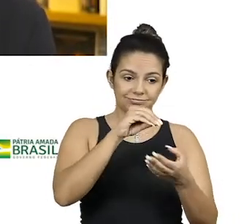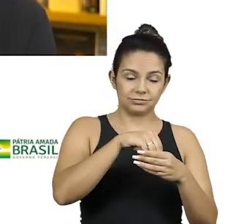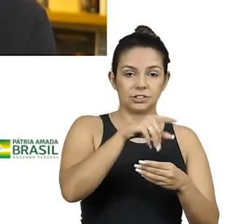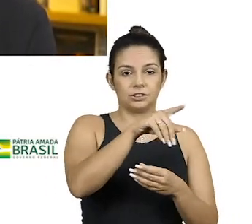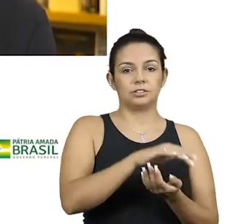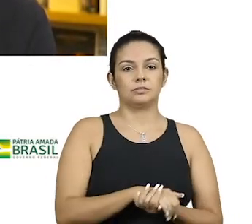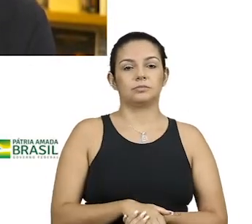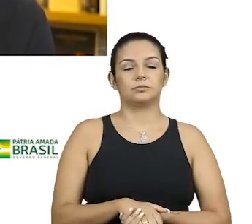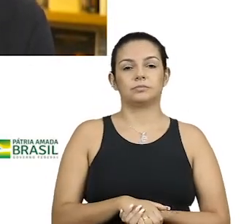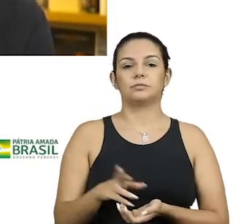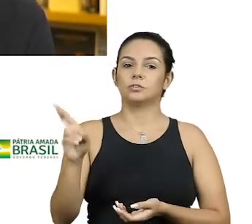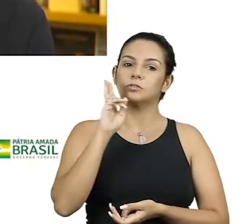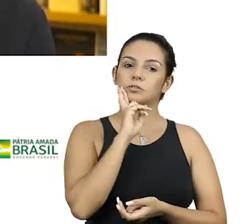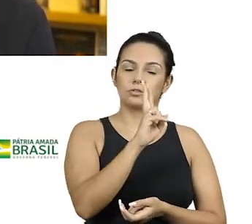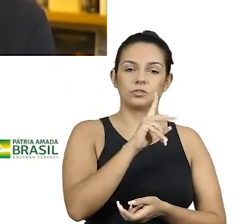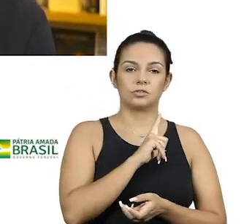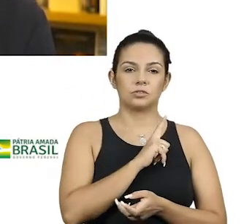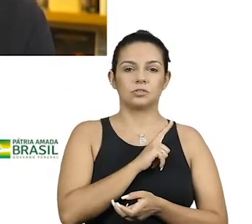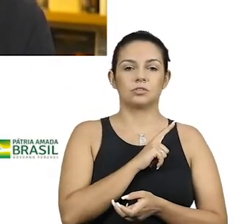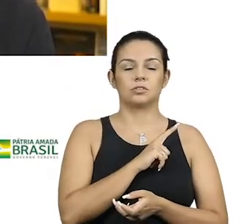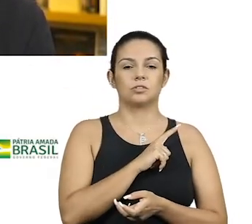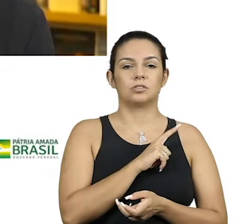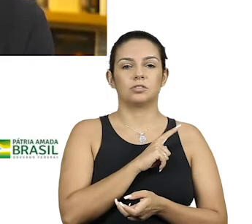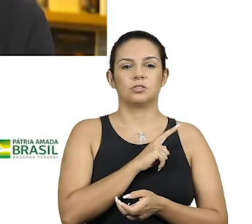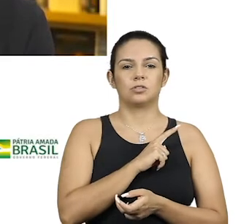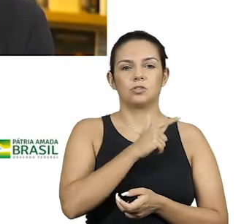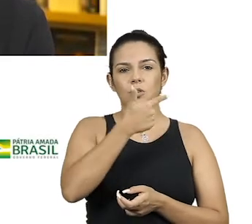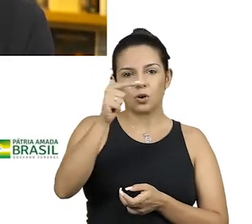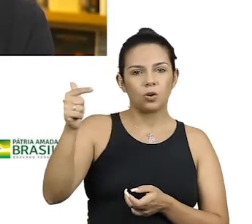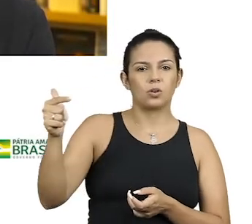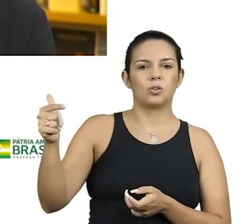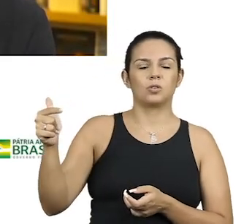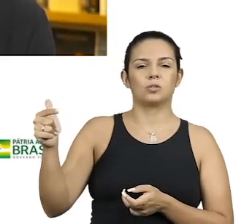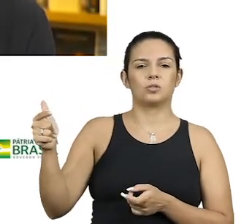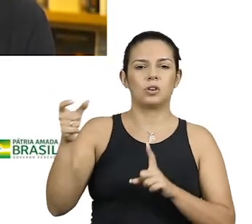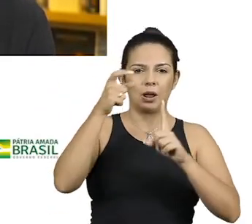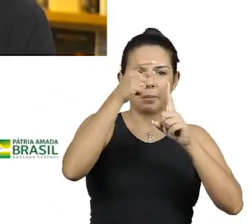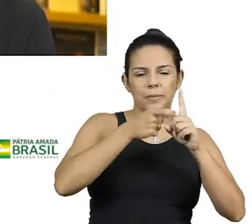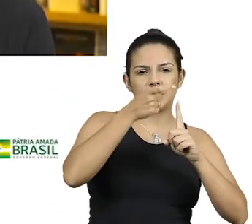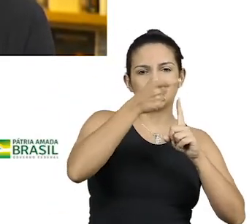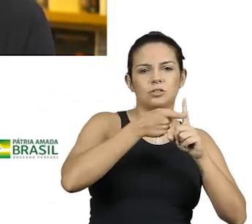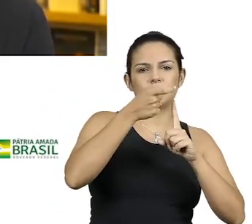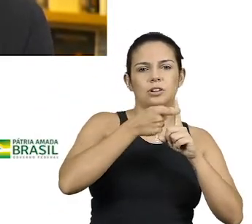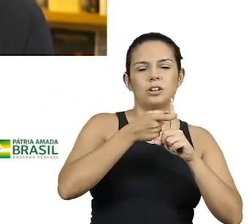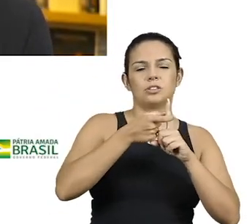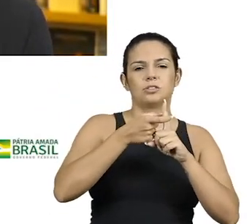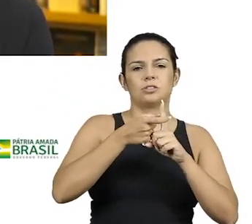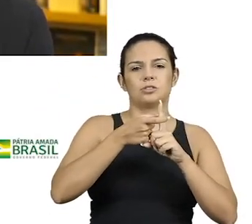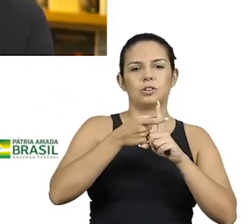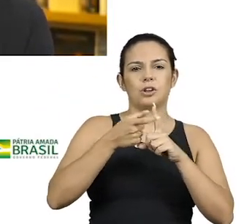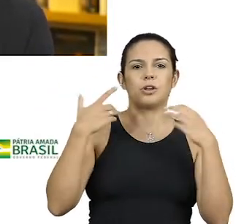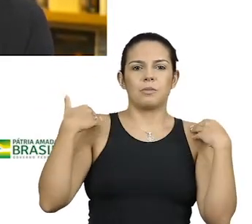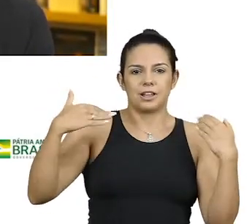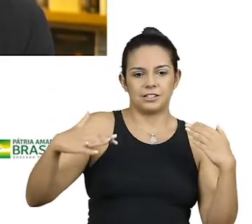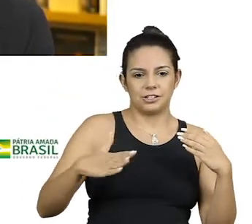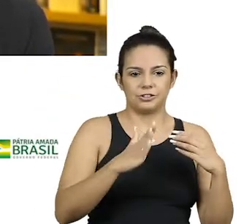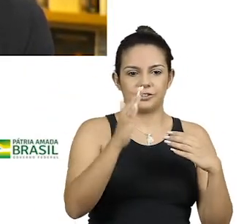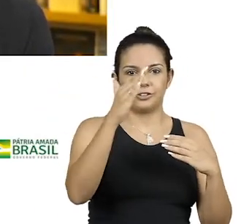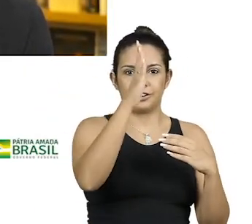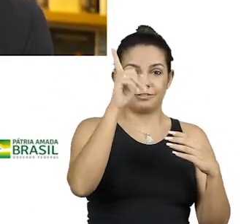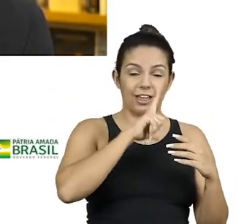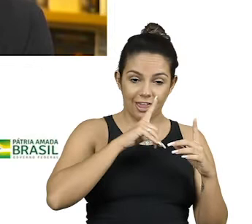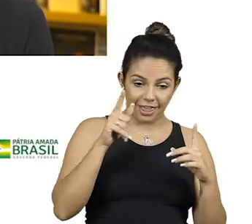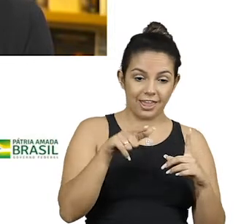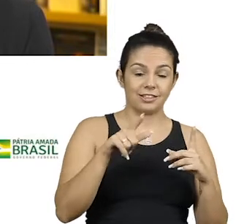E o itinerário de Reobaldo e outros itinerários de personagens do Rosa dariam rotas turísticas que você